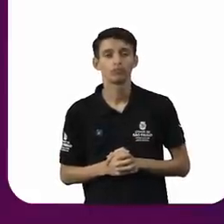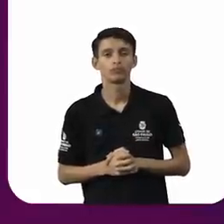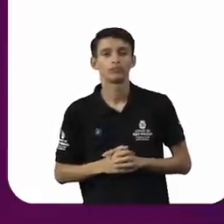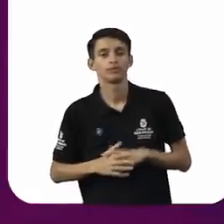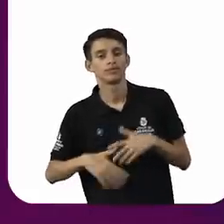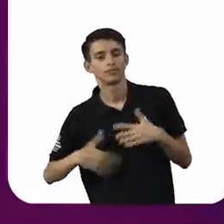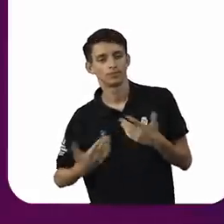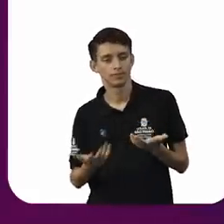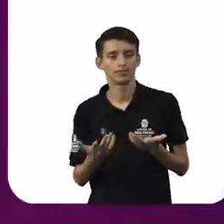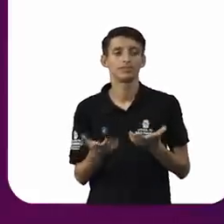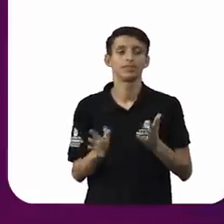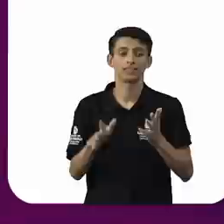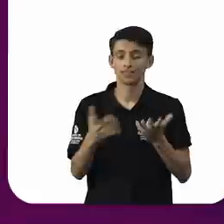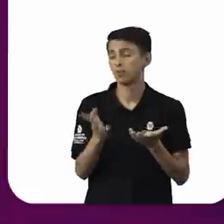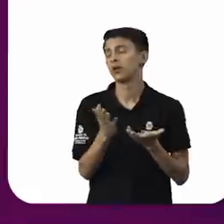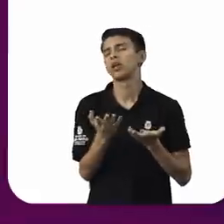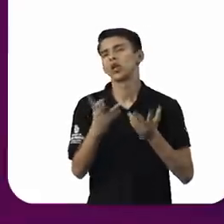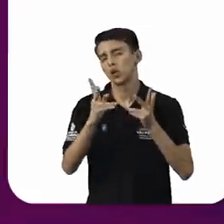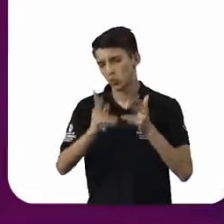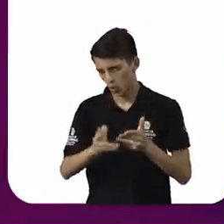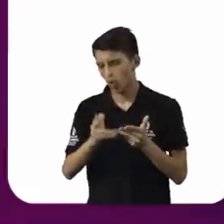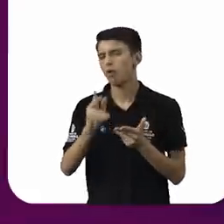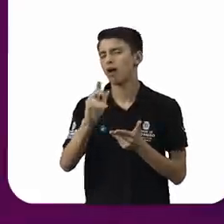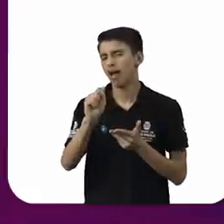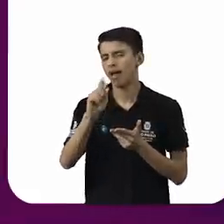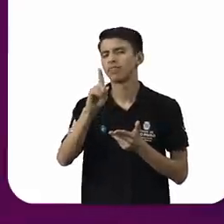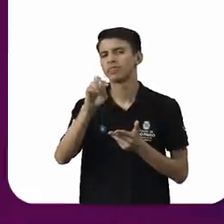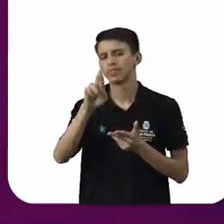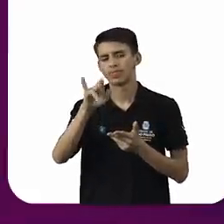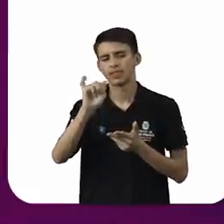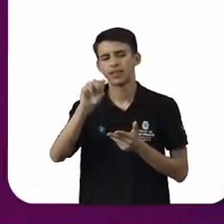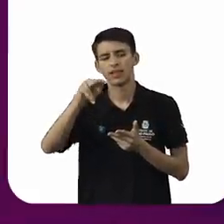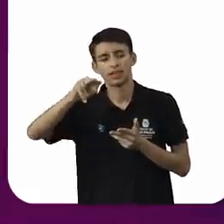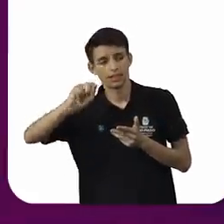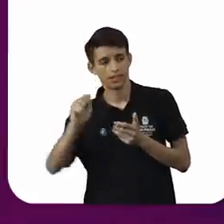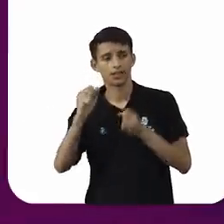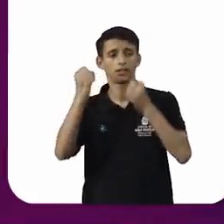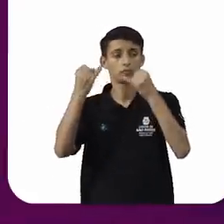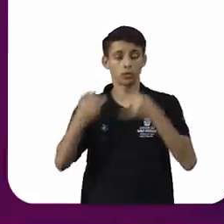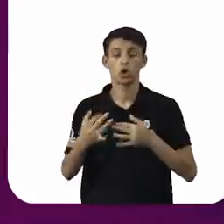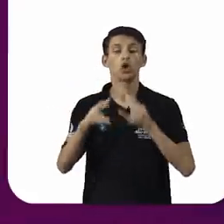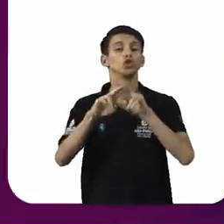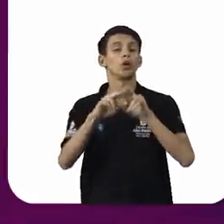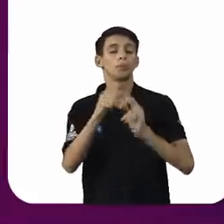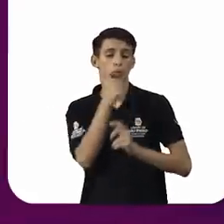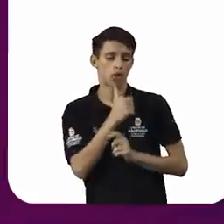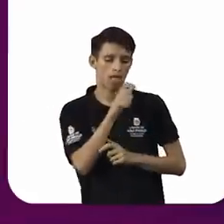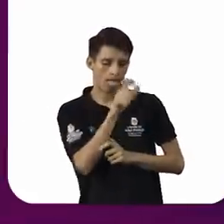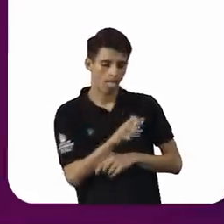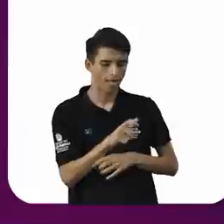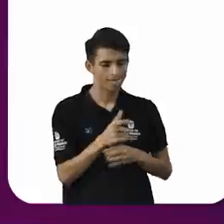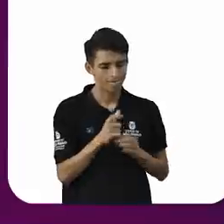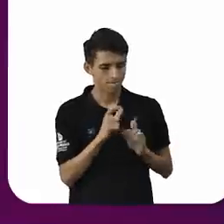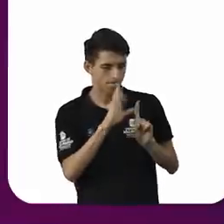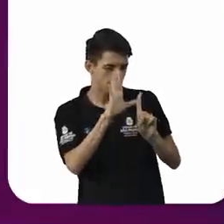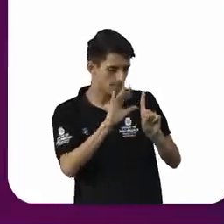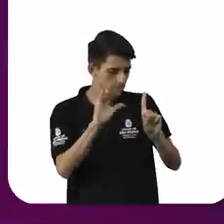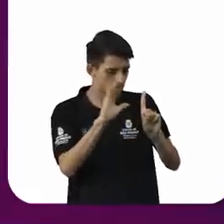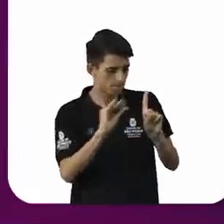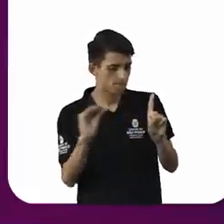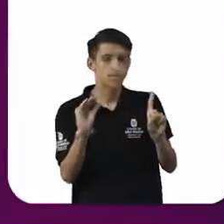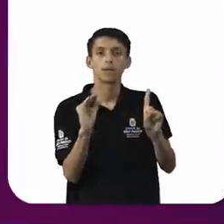questão da objetificação da mulher, ela está muito pautada dentro da nossa cultura. O assédio